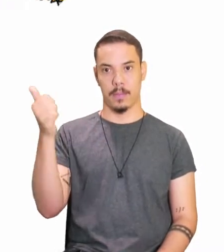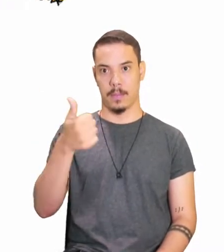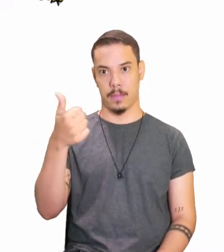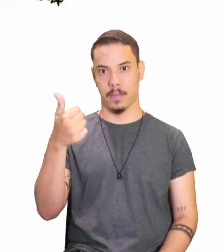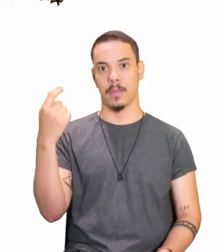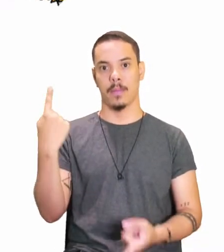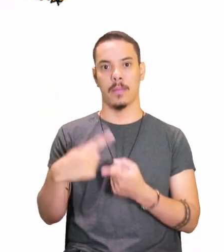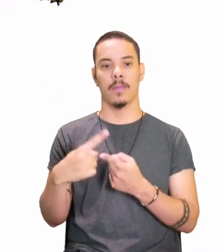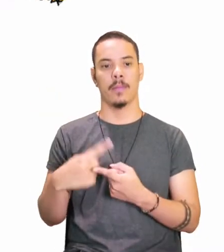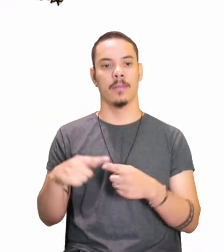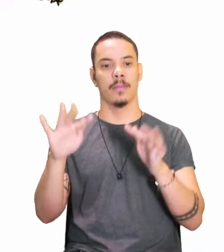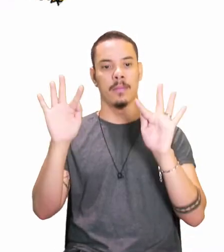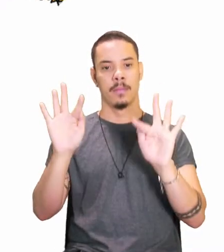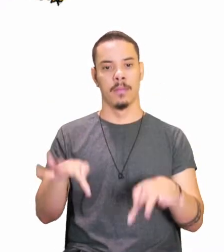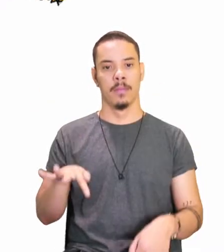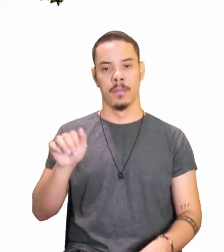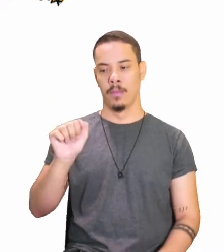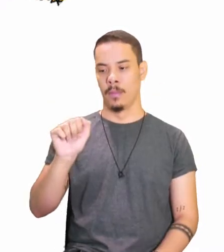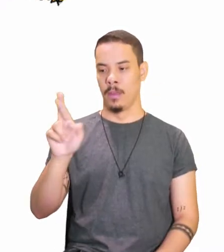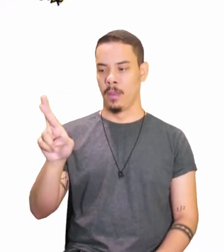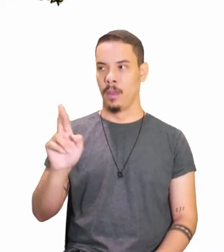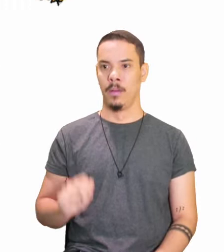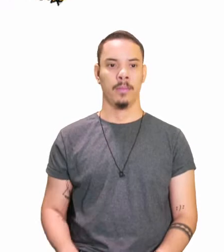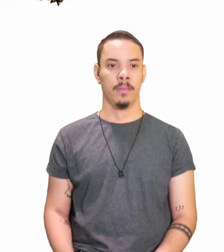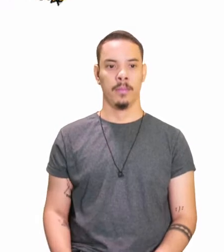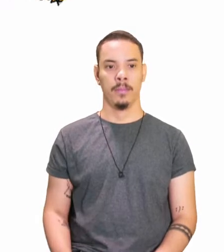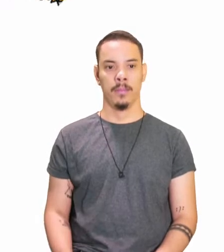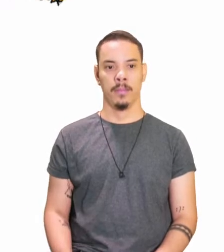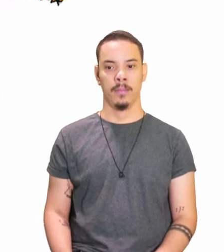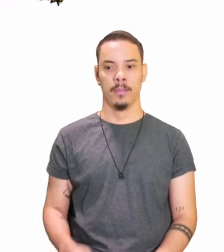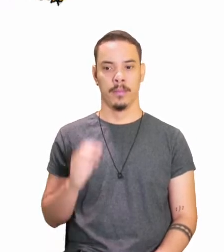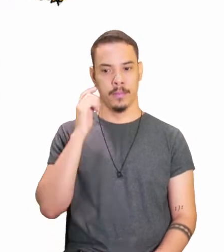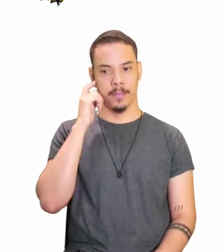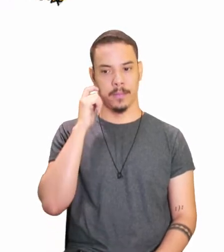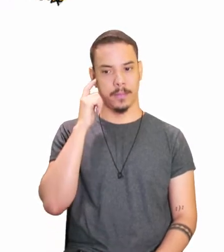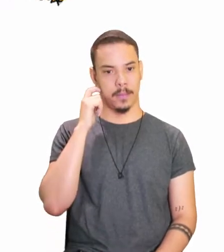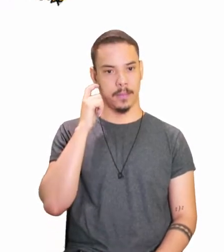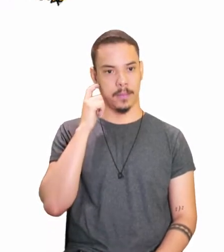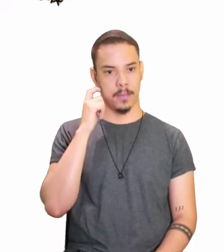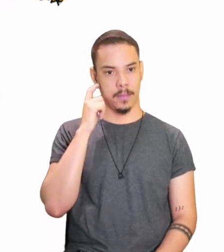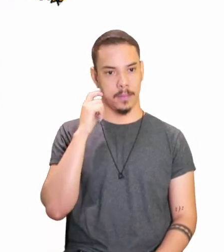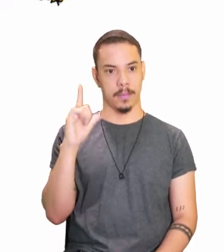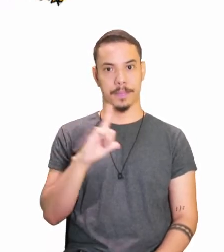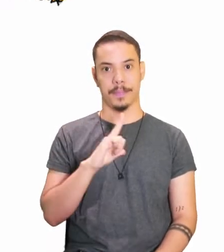termina em A, e ó, observe aqui, nós temos radical,